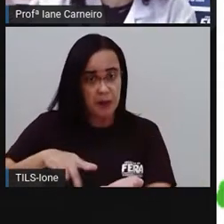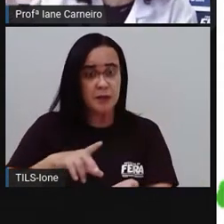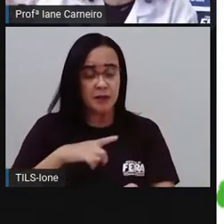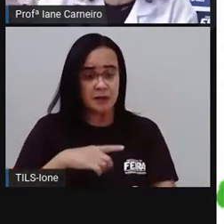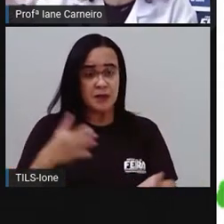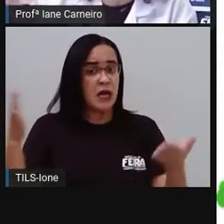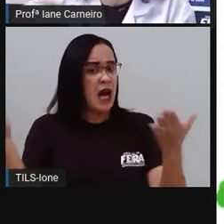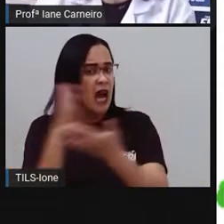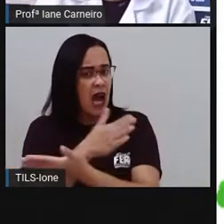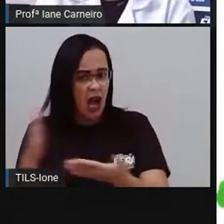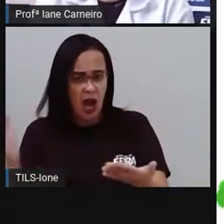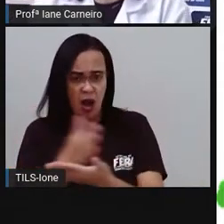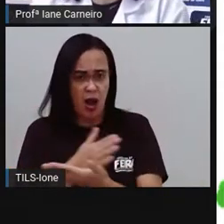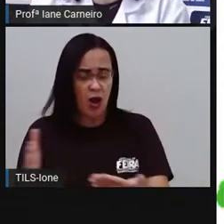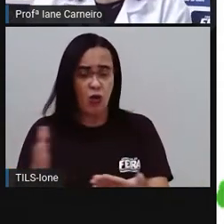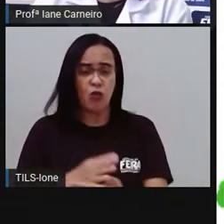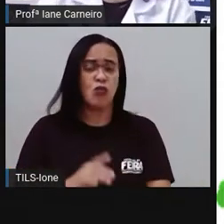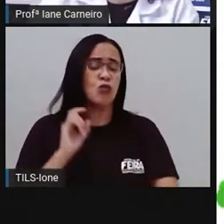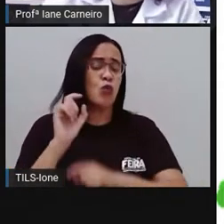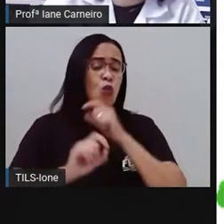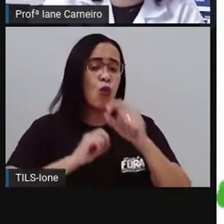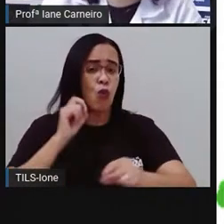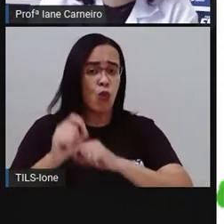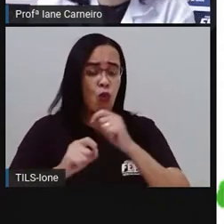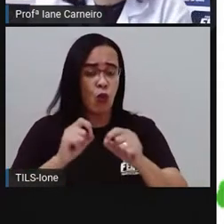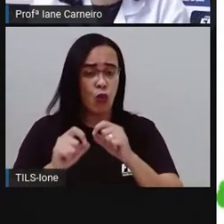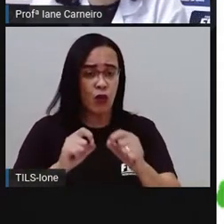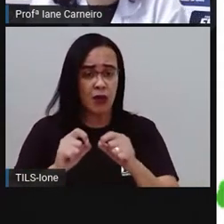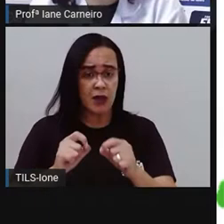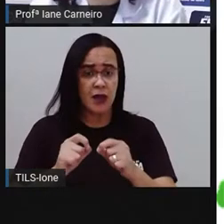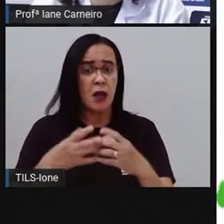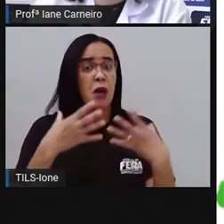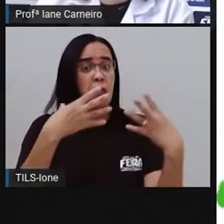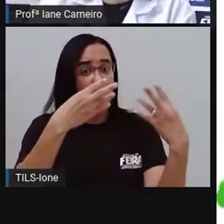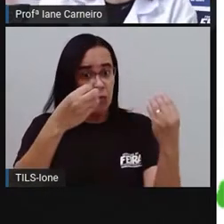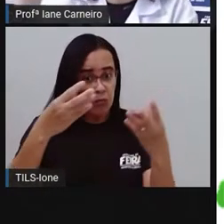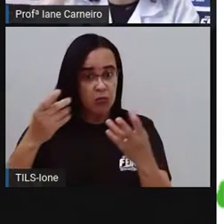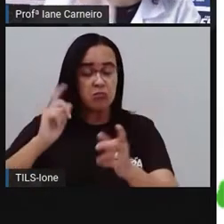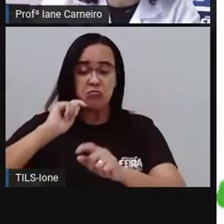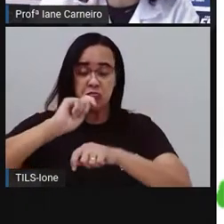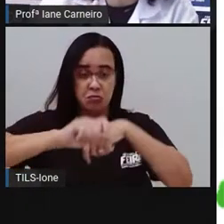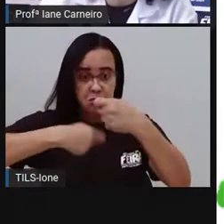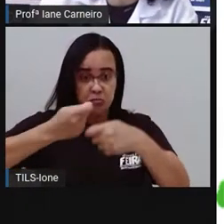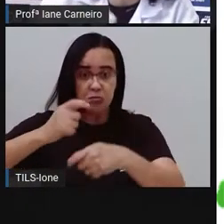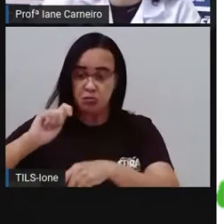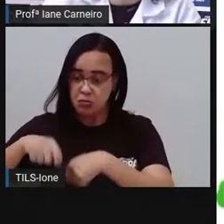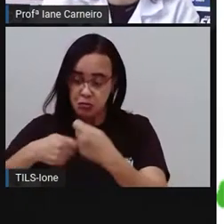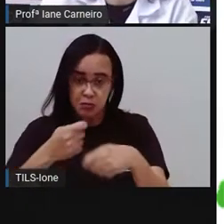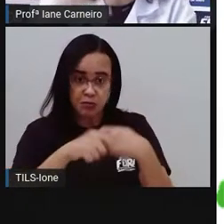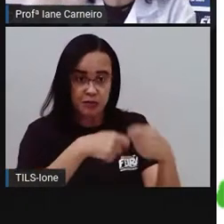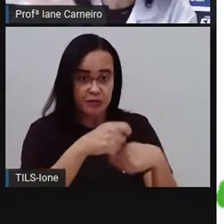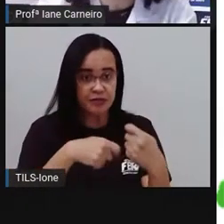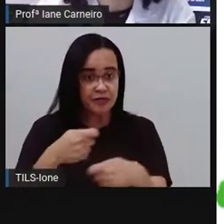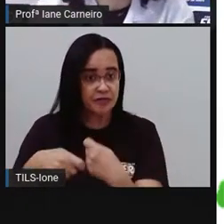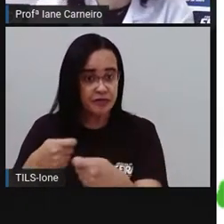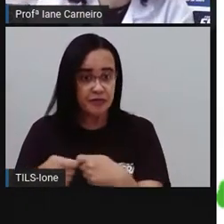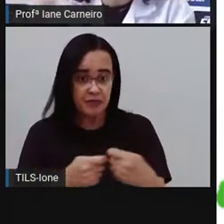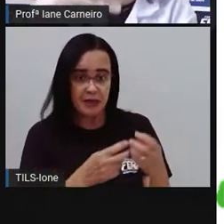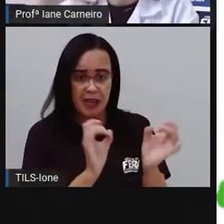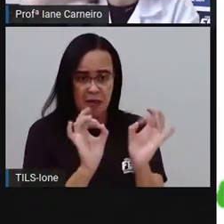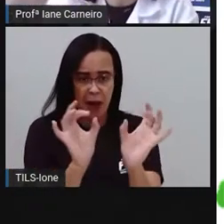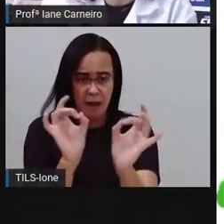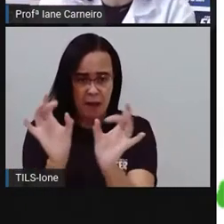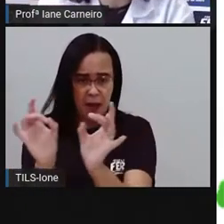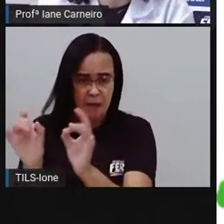tem condomínio, né? Tem bairro que tem muitos comércios. Por exemplo, aqui no centro de Feira de Santana, tem muito comércio.